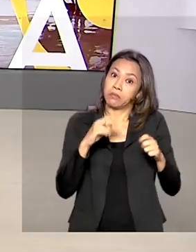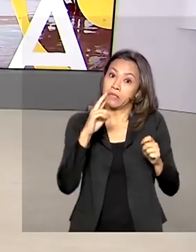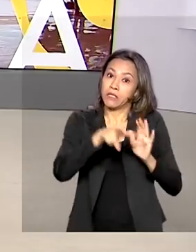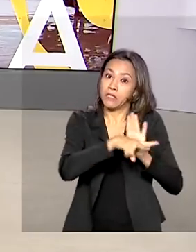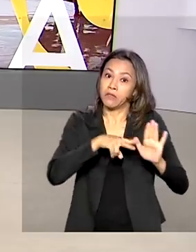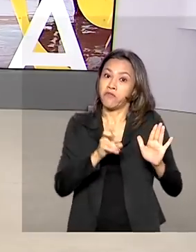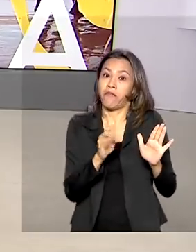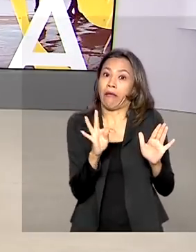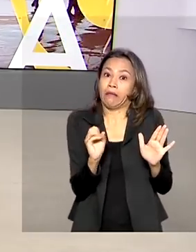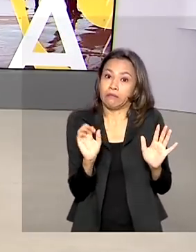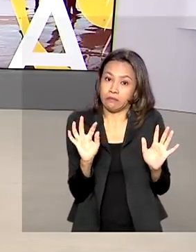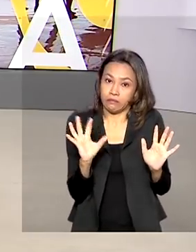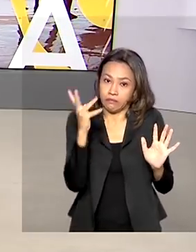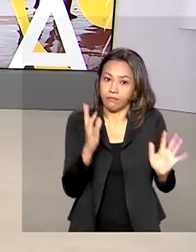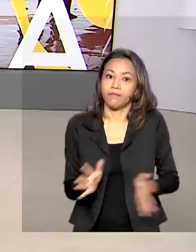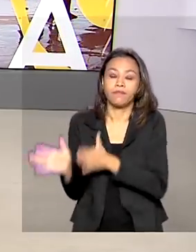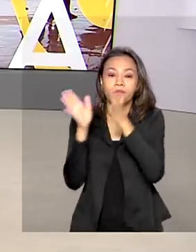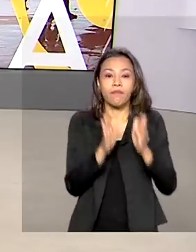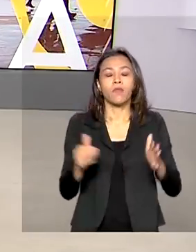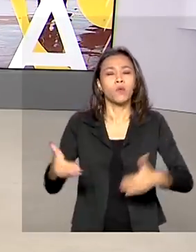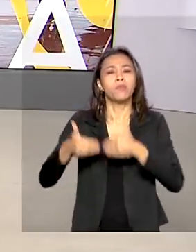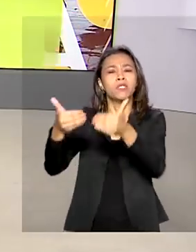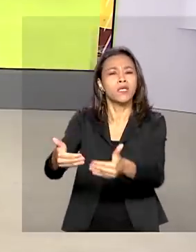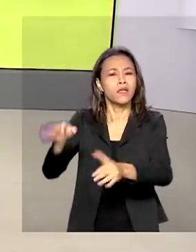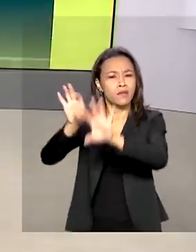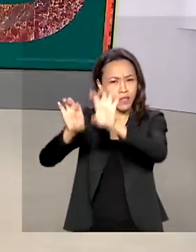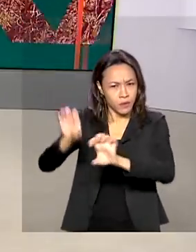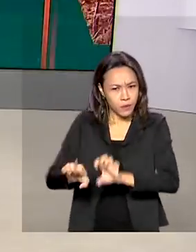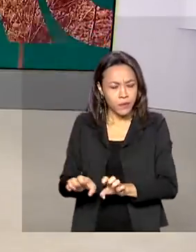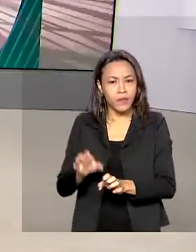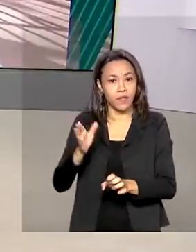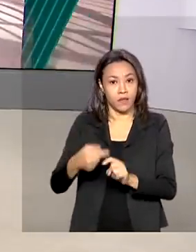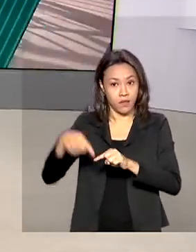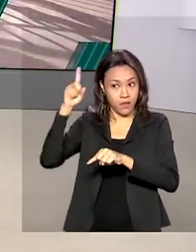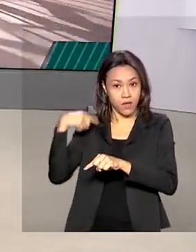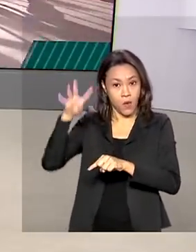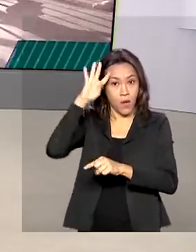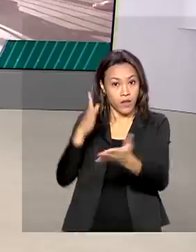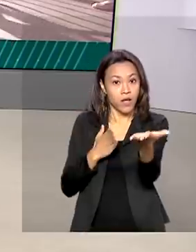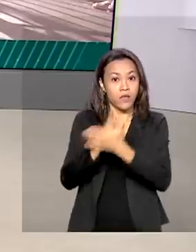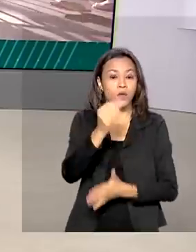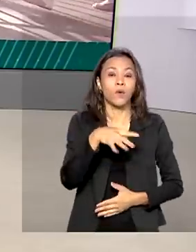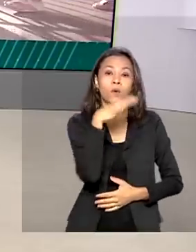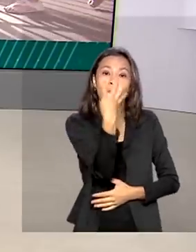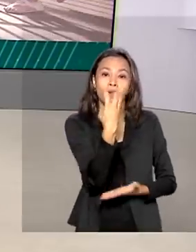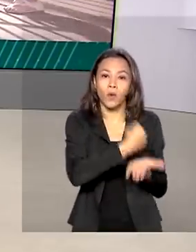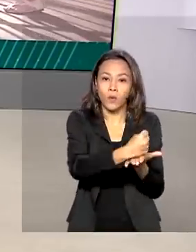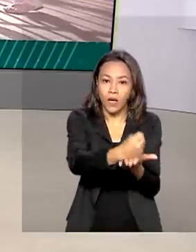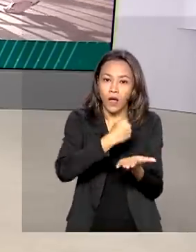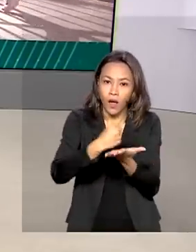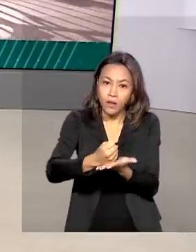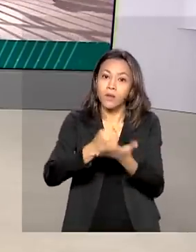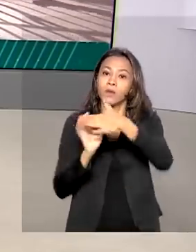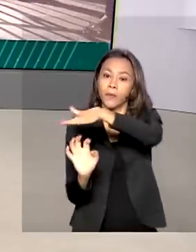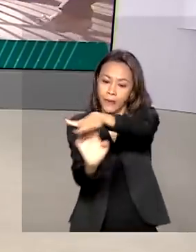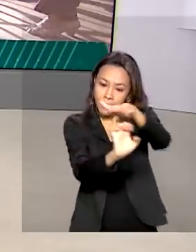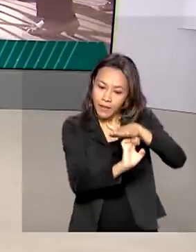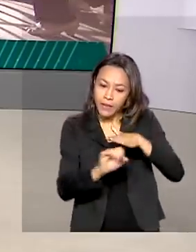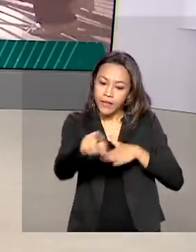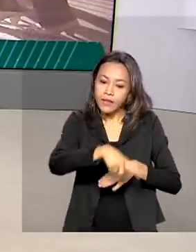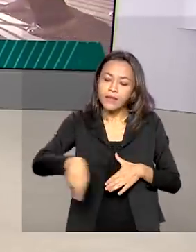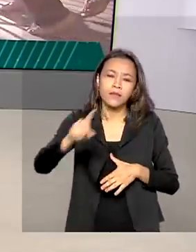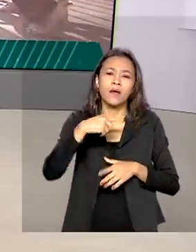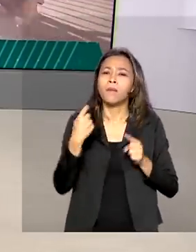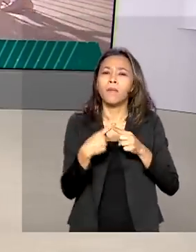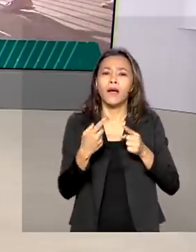O Ministério da Infraestrutura assinou nesta quarta-feira quatro contratos com empresas privadas para a exploração de terminais